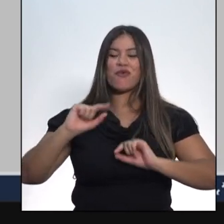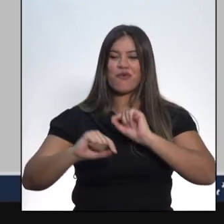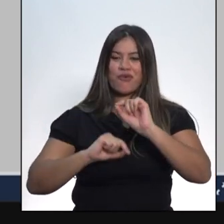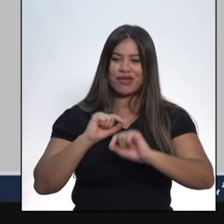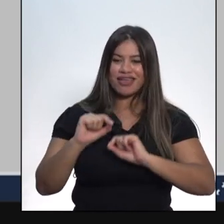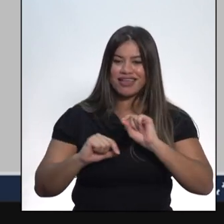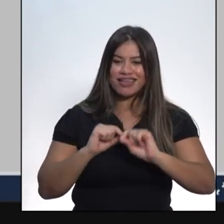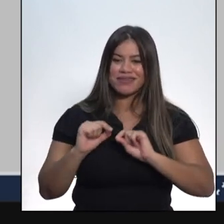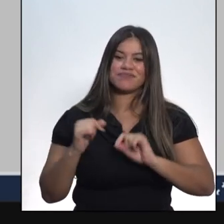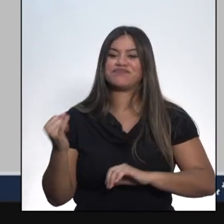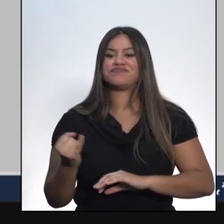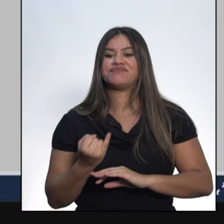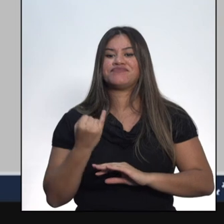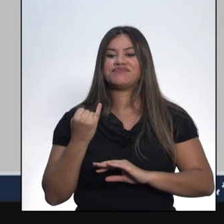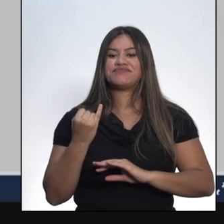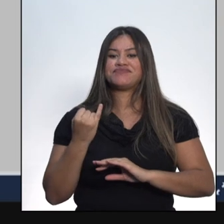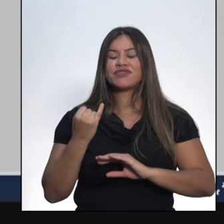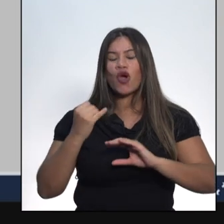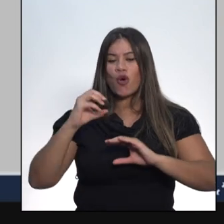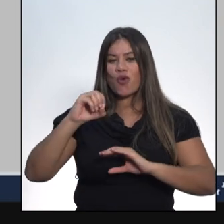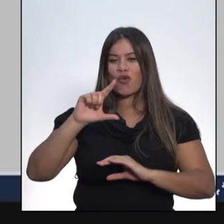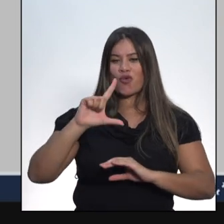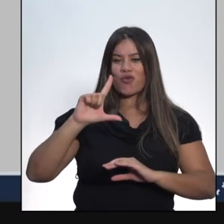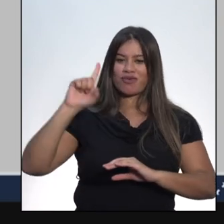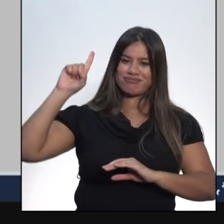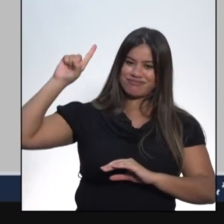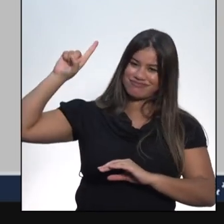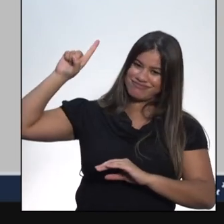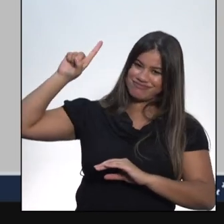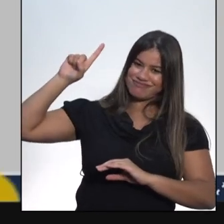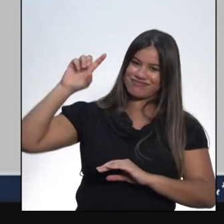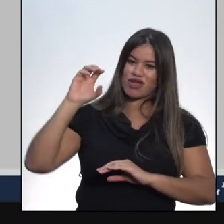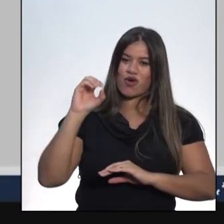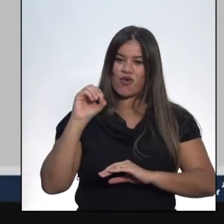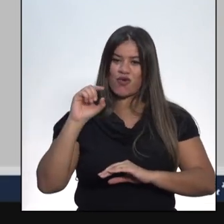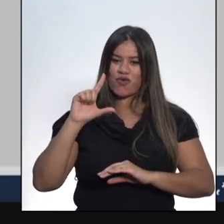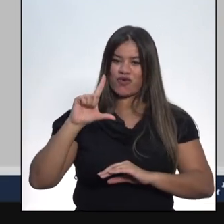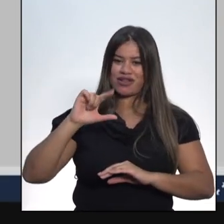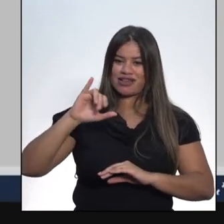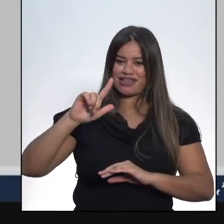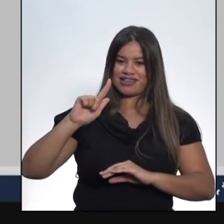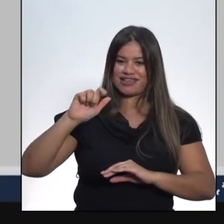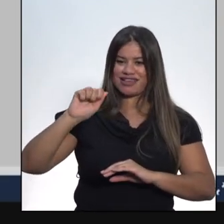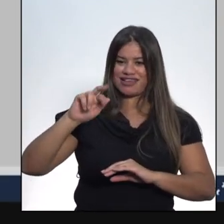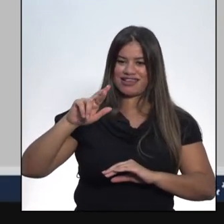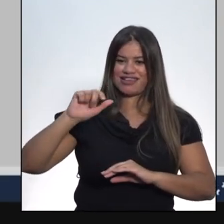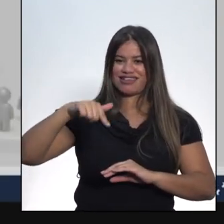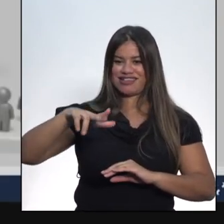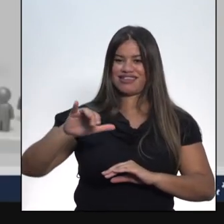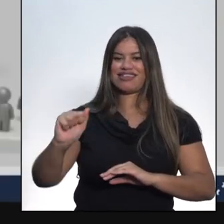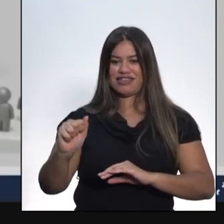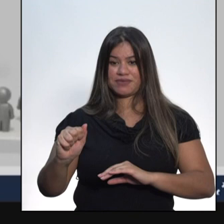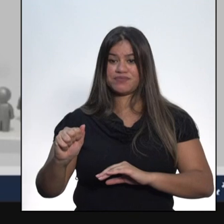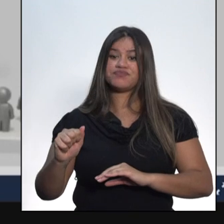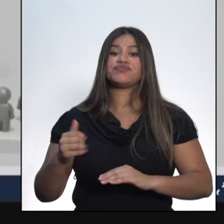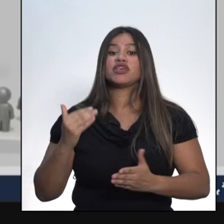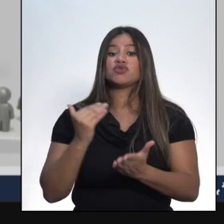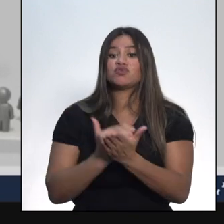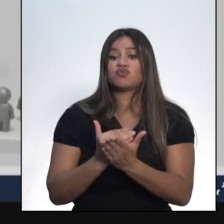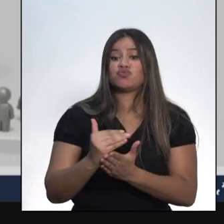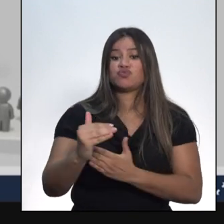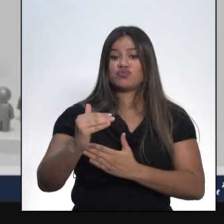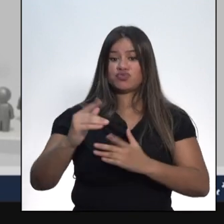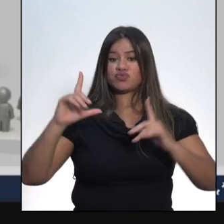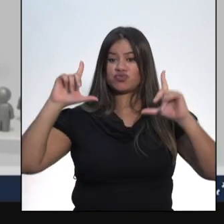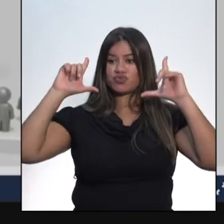Este conceito é oligarquia. A origem dos governos oligárquicos encontra-se na Grécia Antiga. A